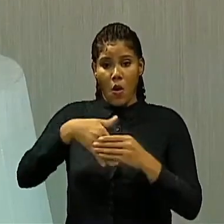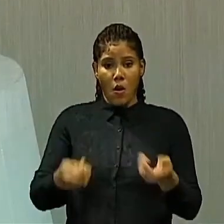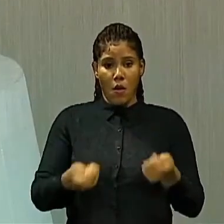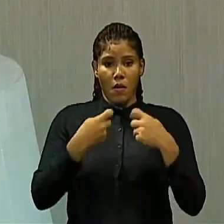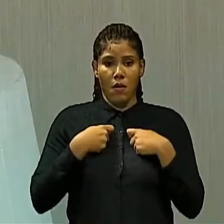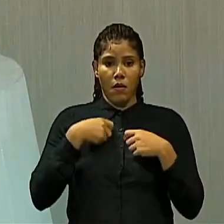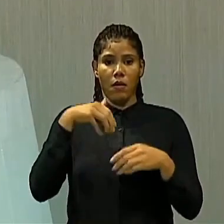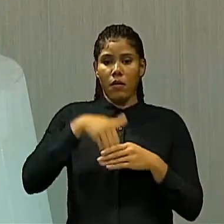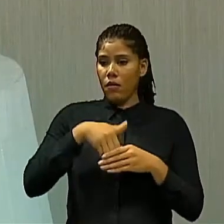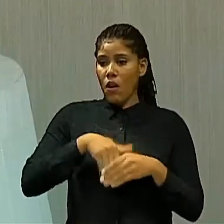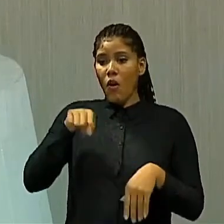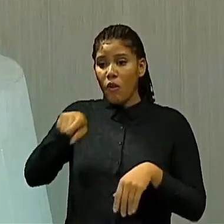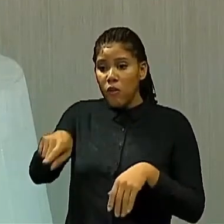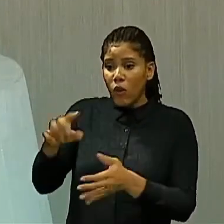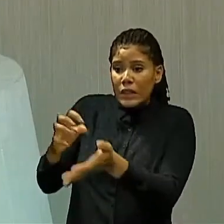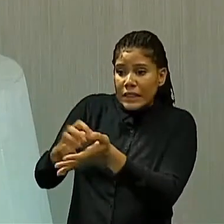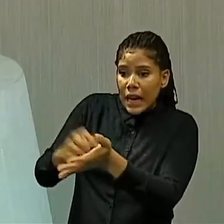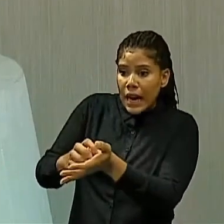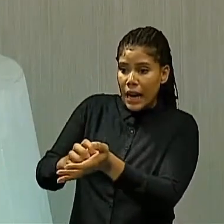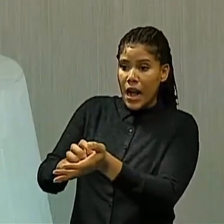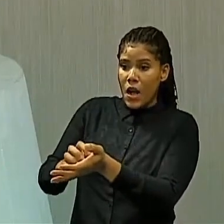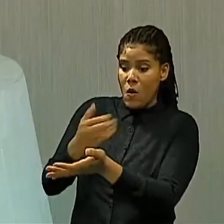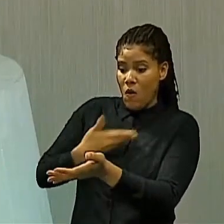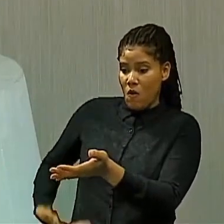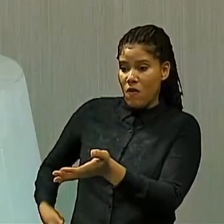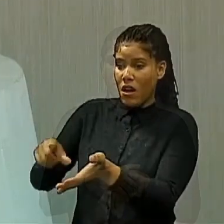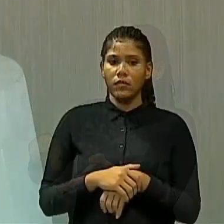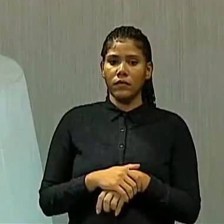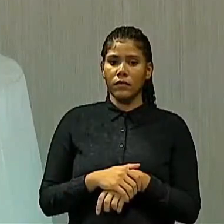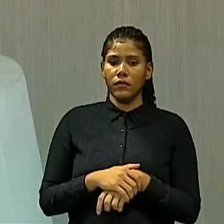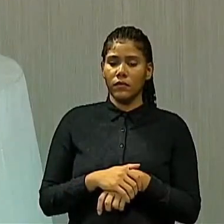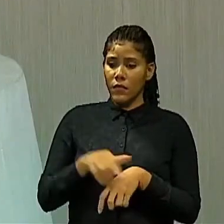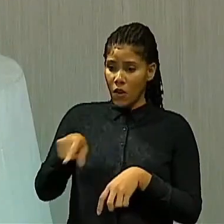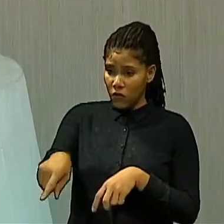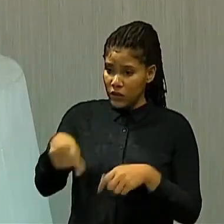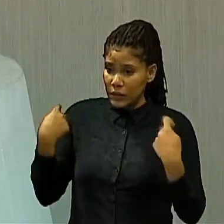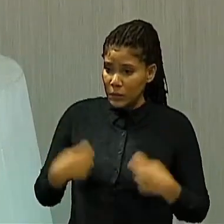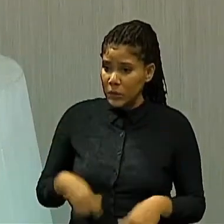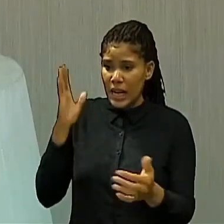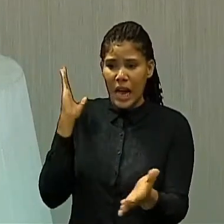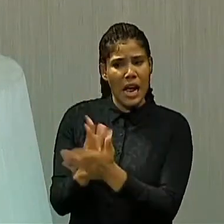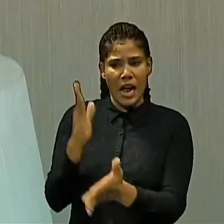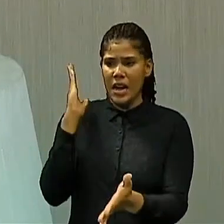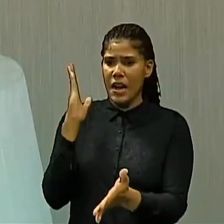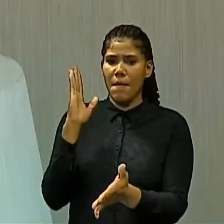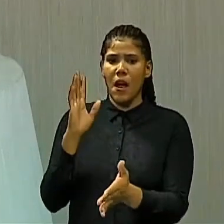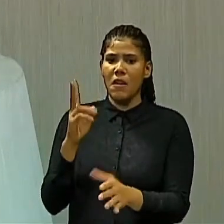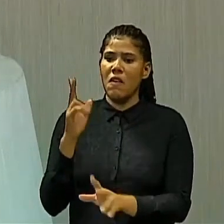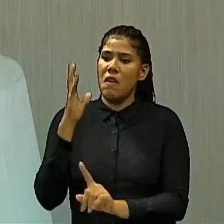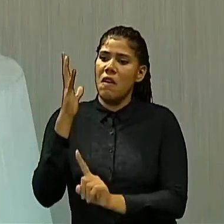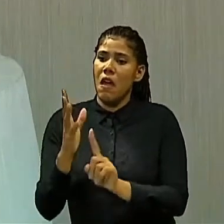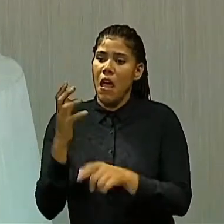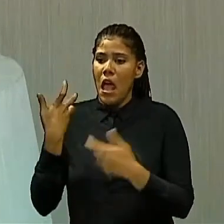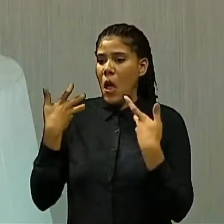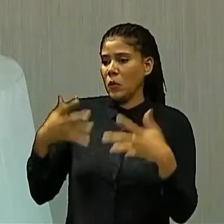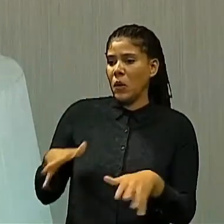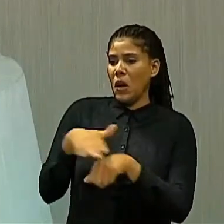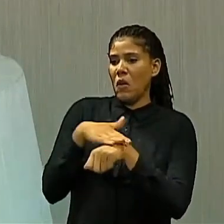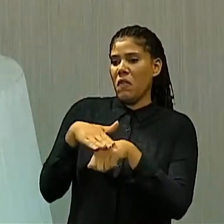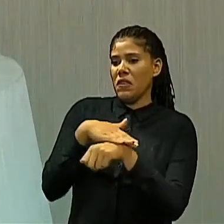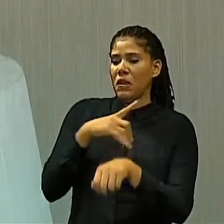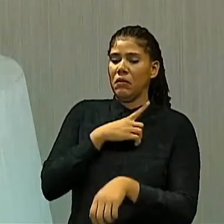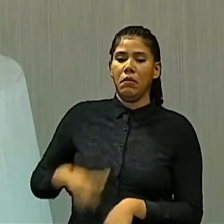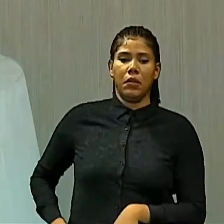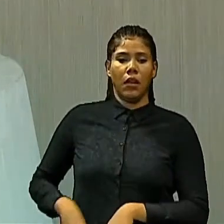povo. Eu estou aqui eleito pelo povo, secretário. Vossa Excelência tem que acabar com essa história de não querer receber deputado